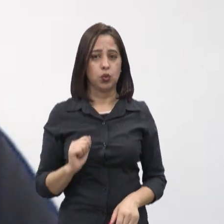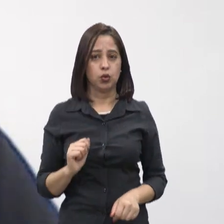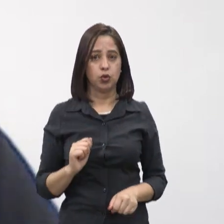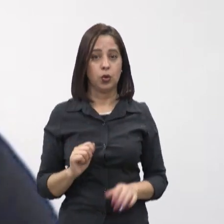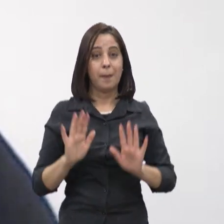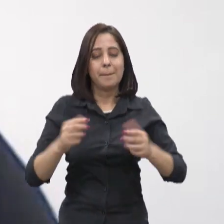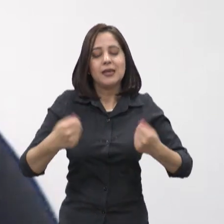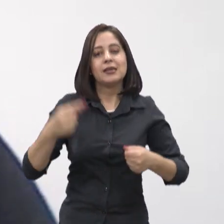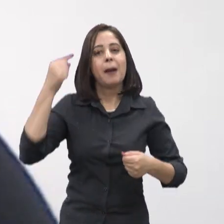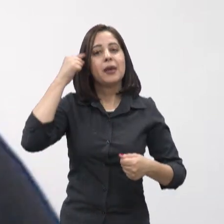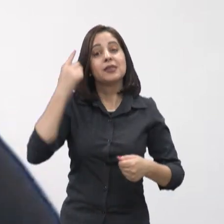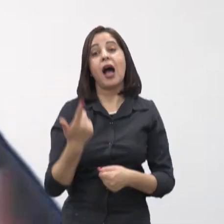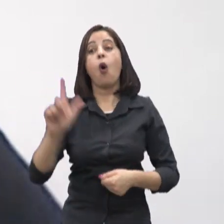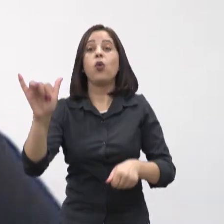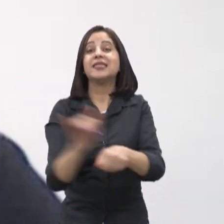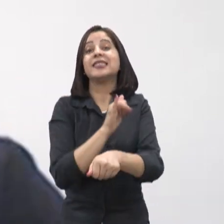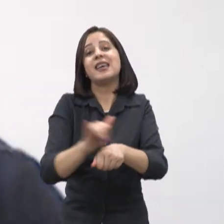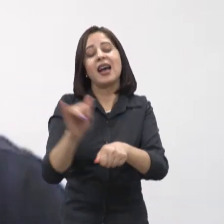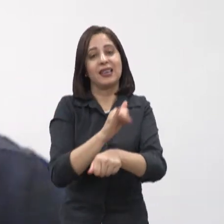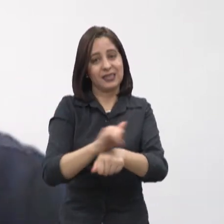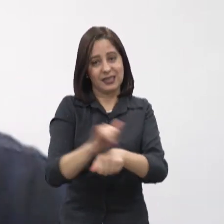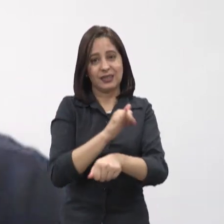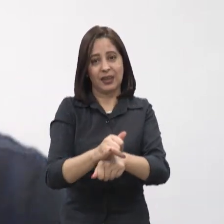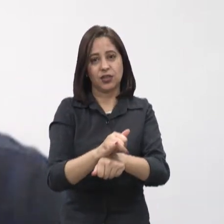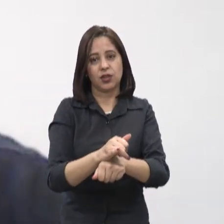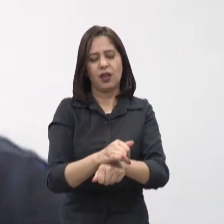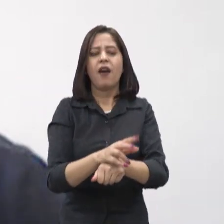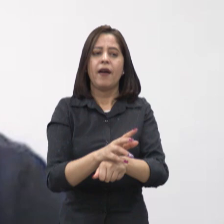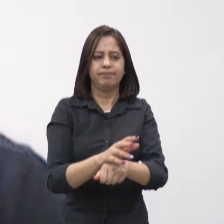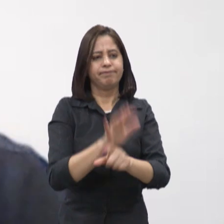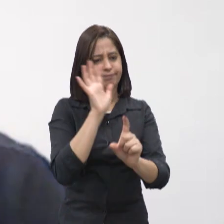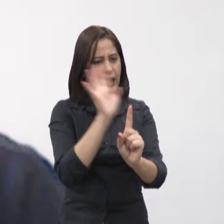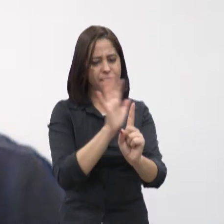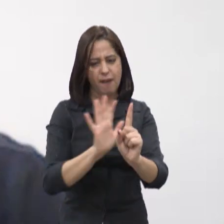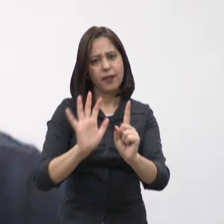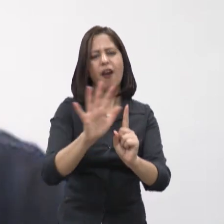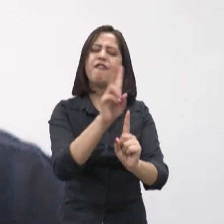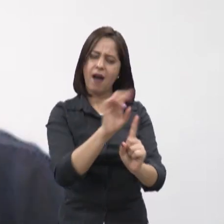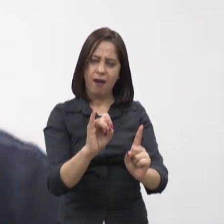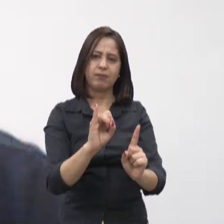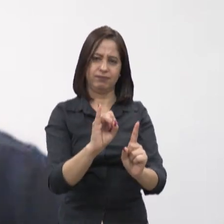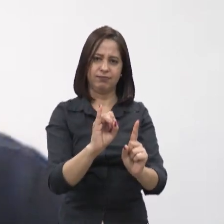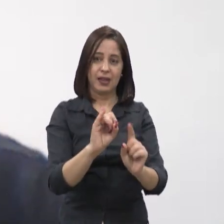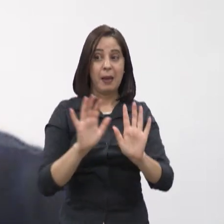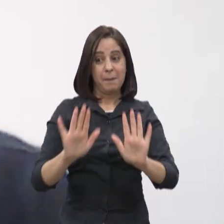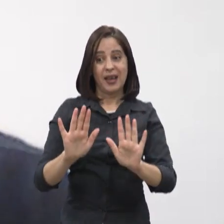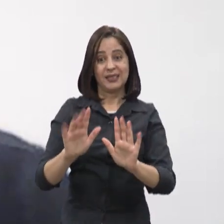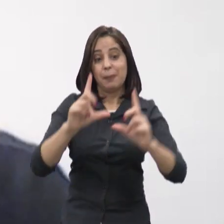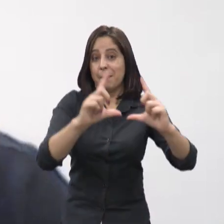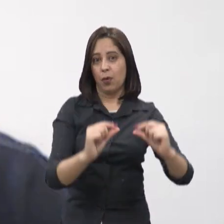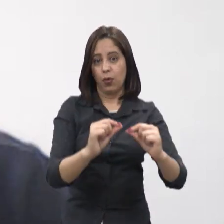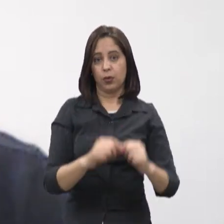energia que têm impactos, mas em magnitude muito menor do que as termoelétricas, por exemplo. Professor,